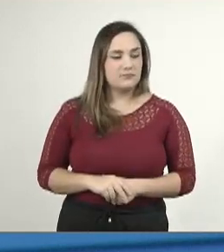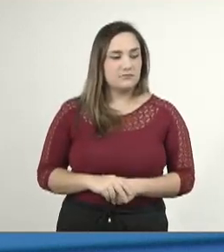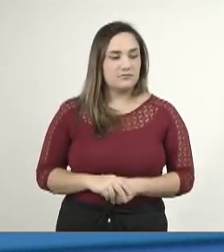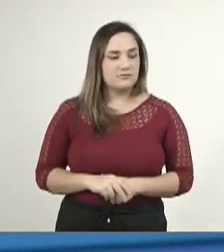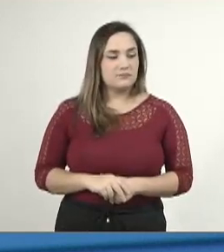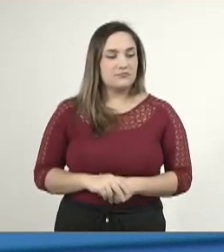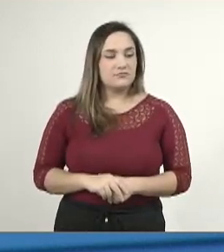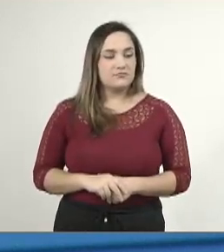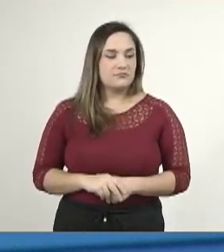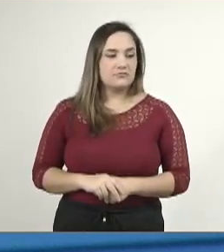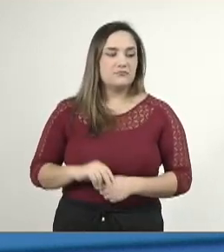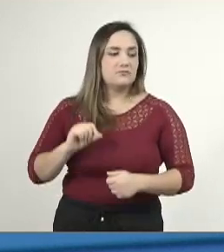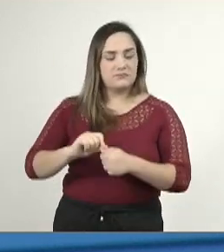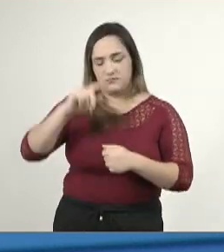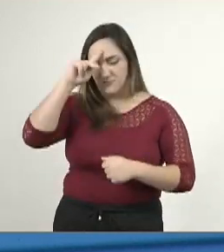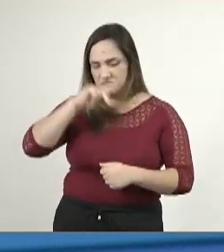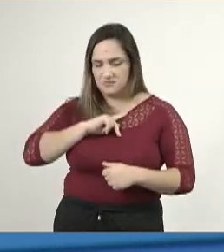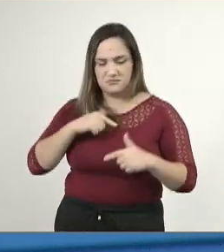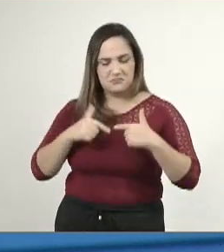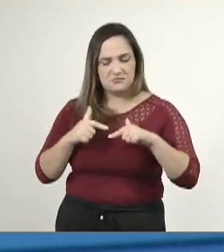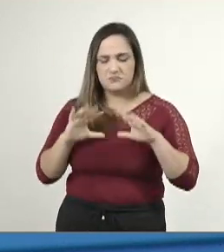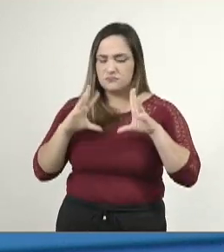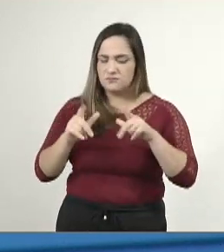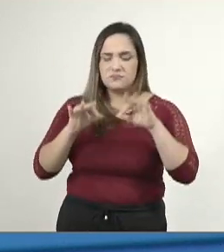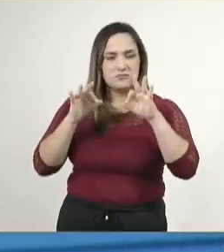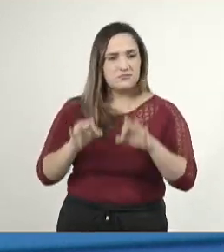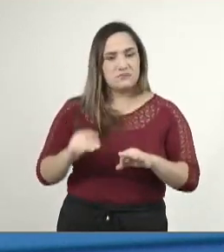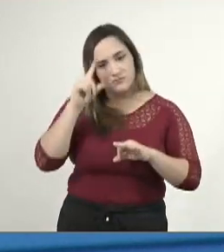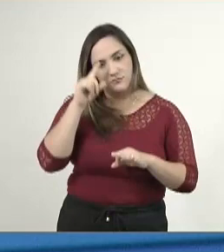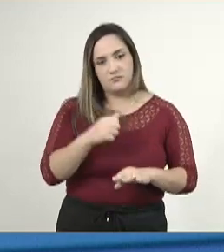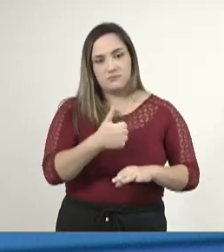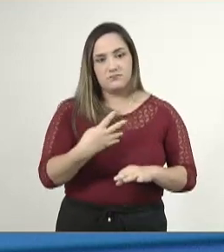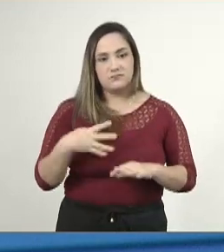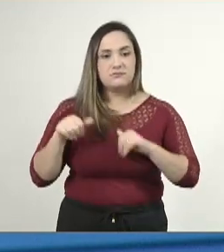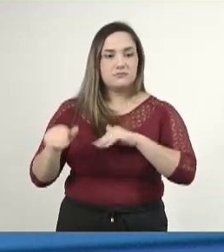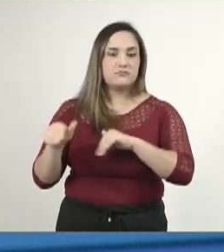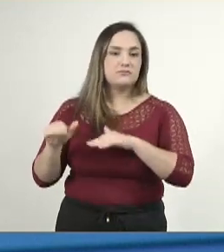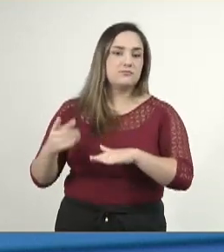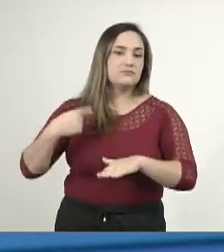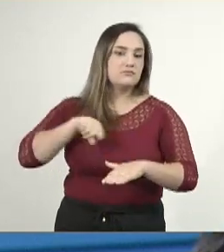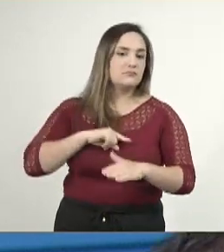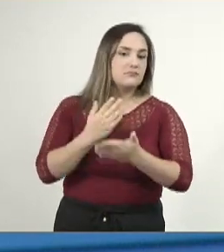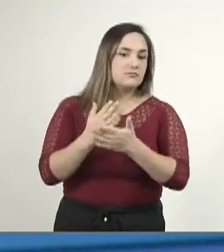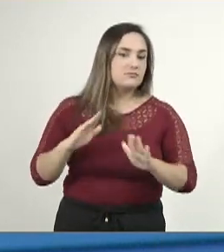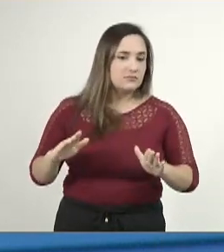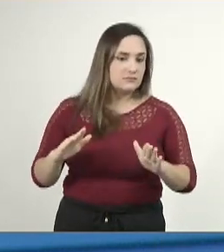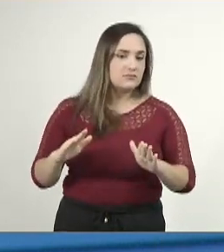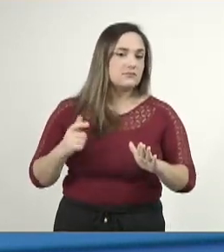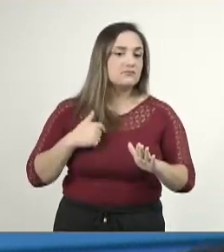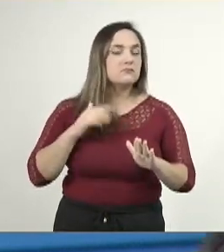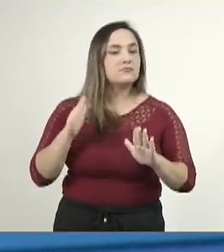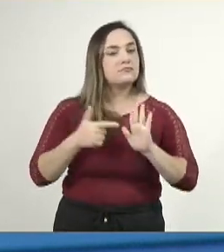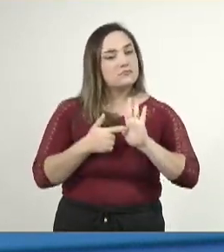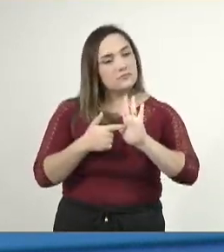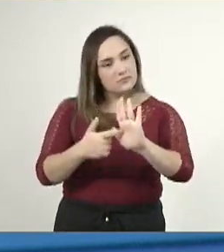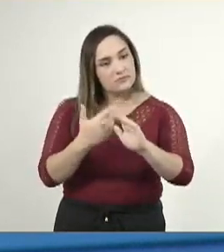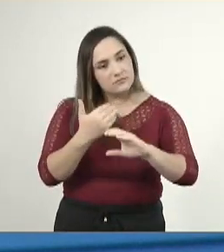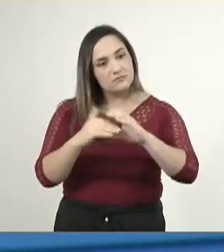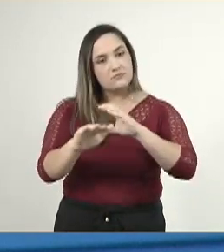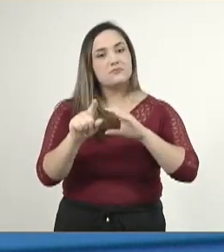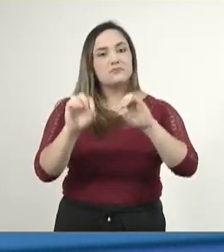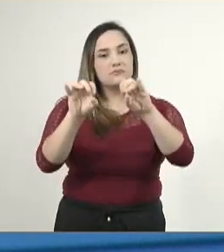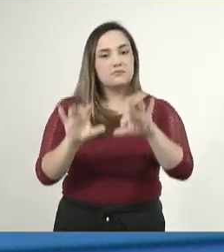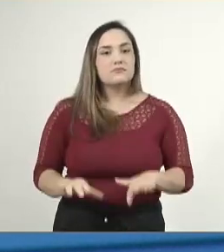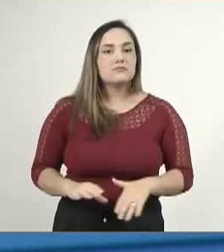trabalho, deu tudo certo, e no dia 14 de setembro nós encerramos, encaminhei à vossa excelência um